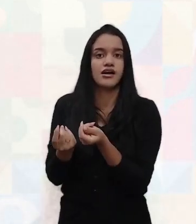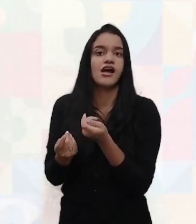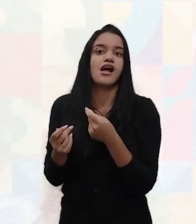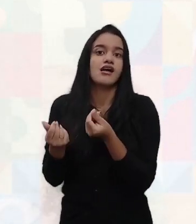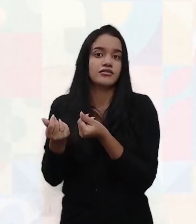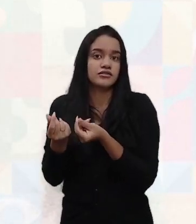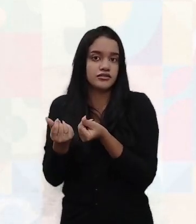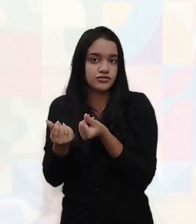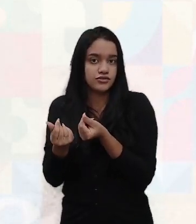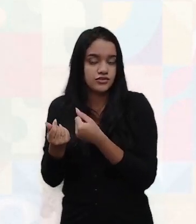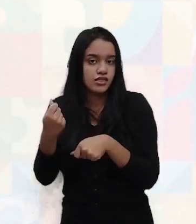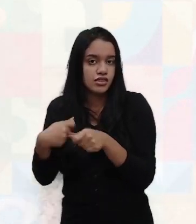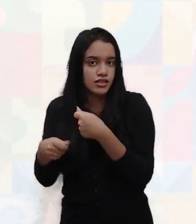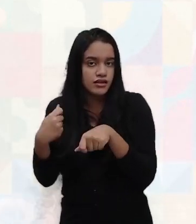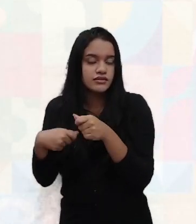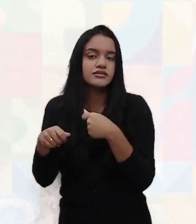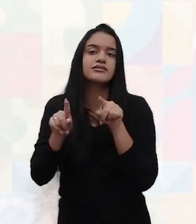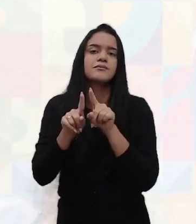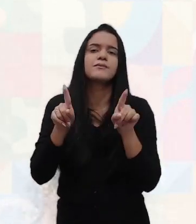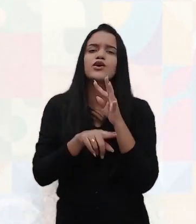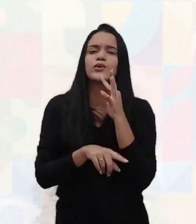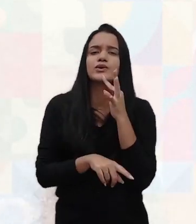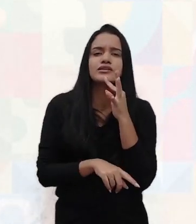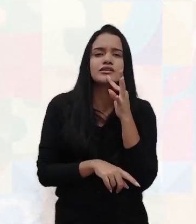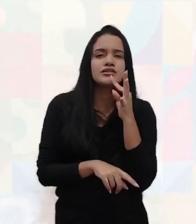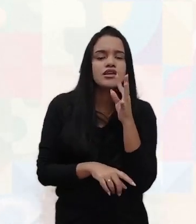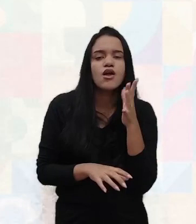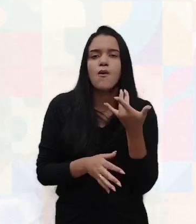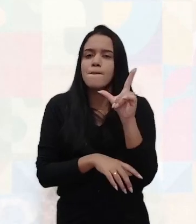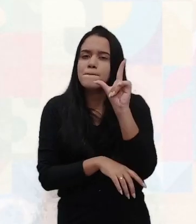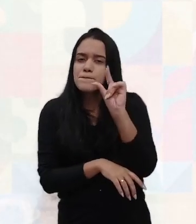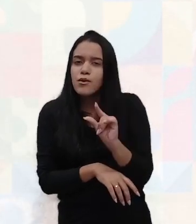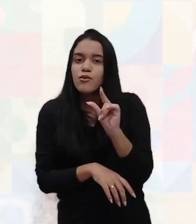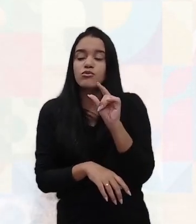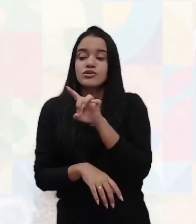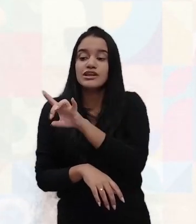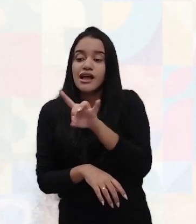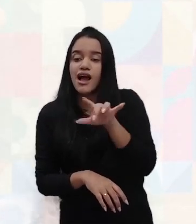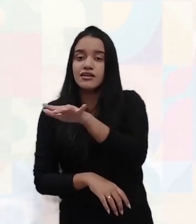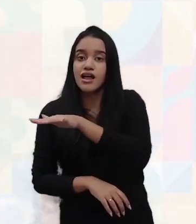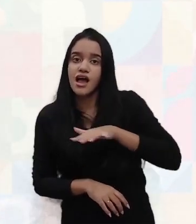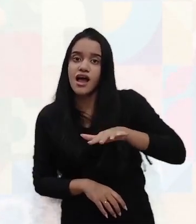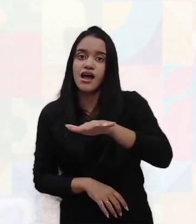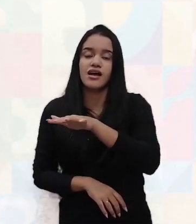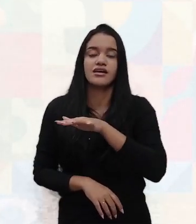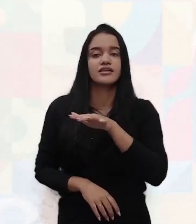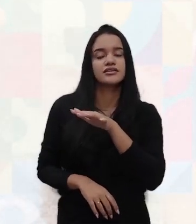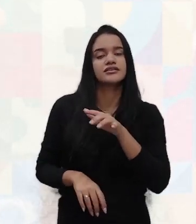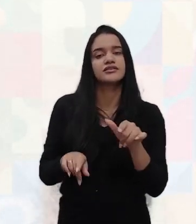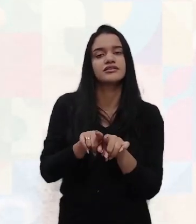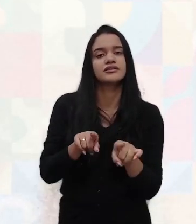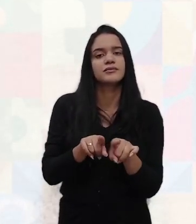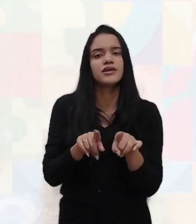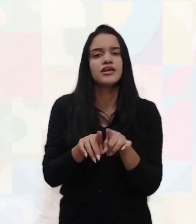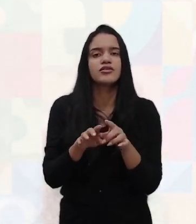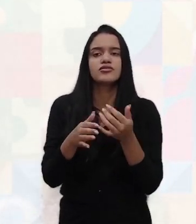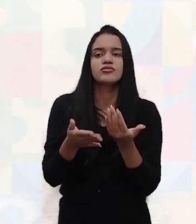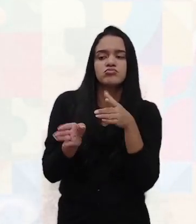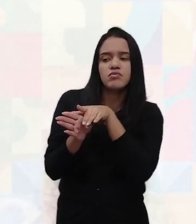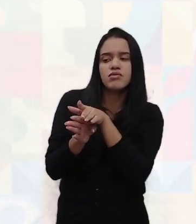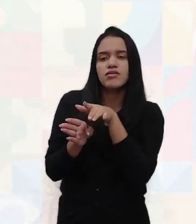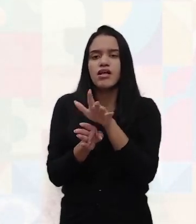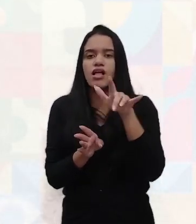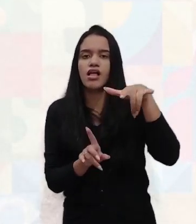você precisa, sim, conhecer o mínimo de cada área para que ninguém leve ou conduza você a uma